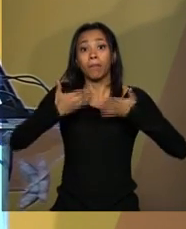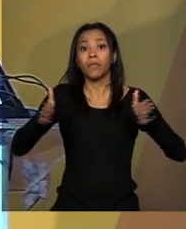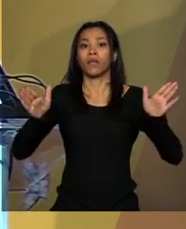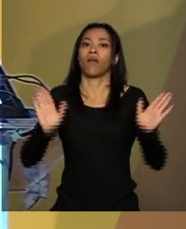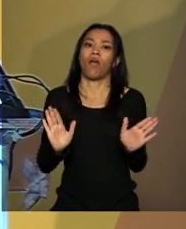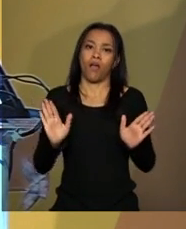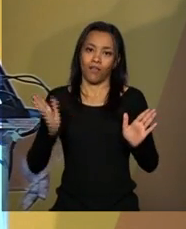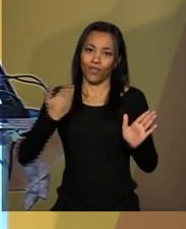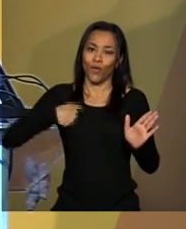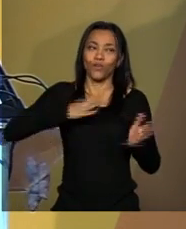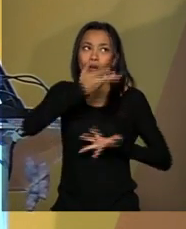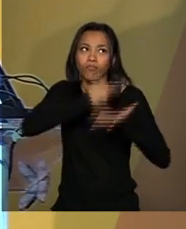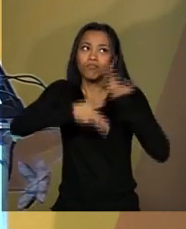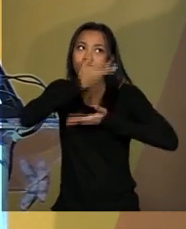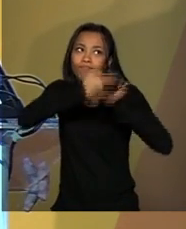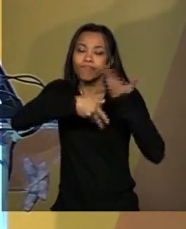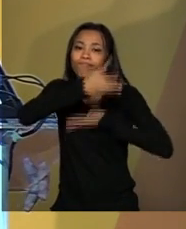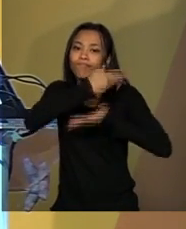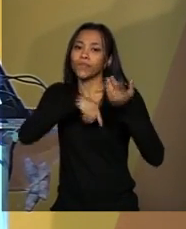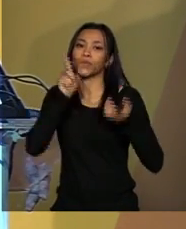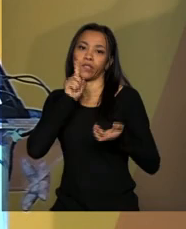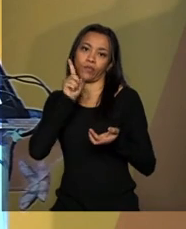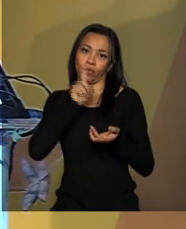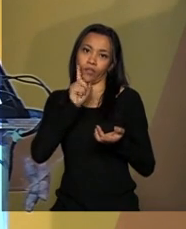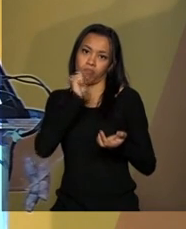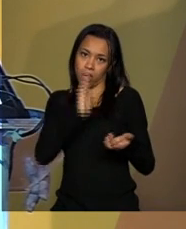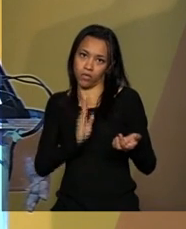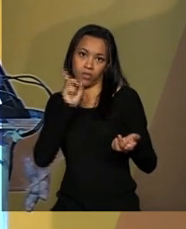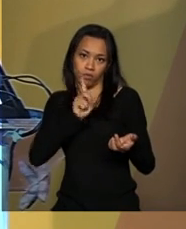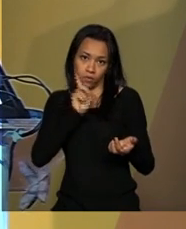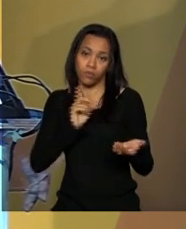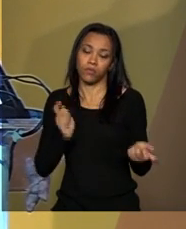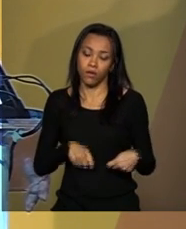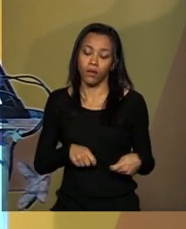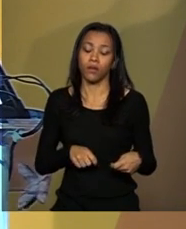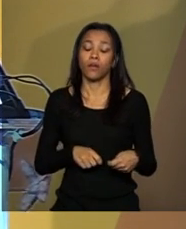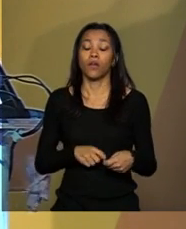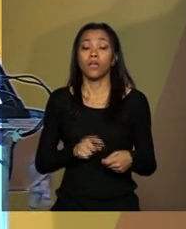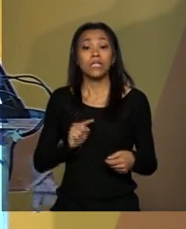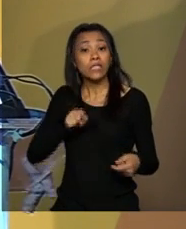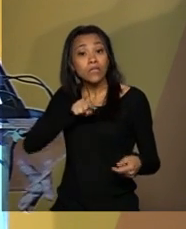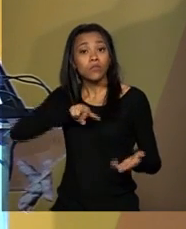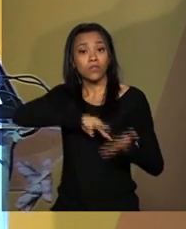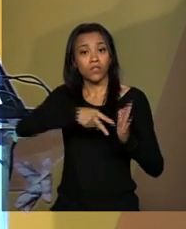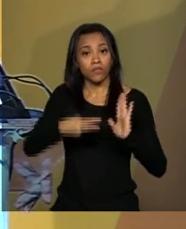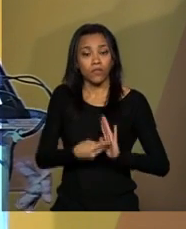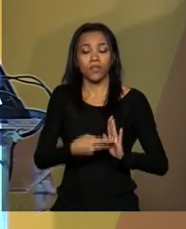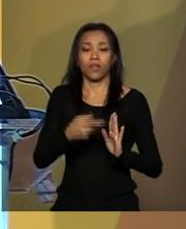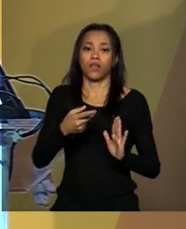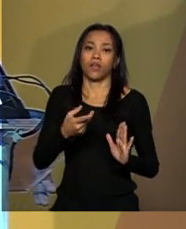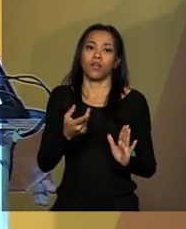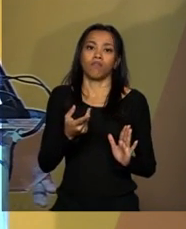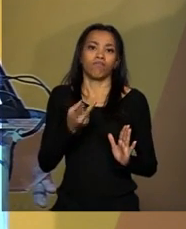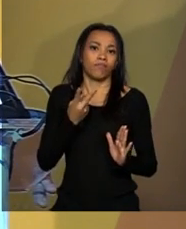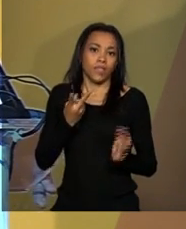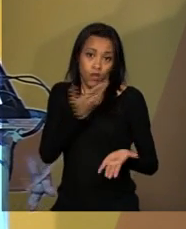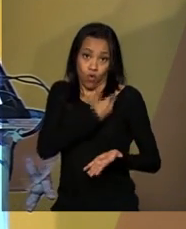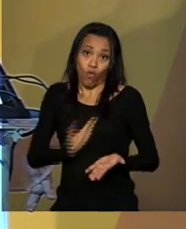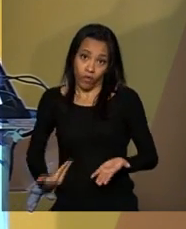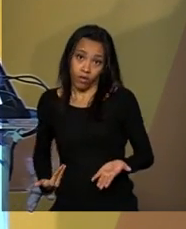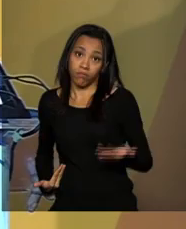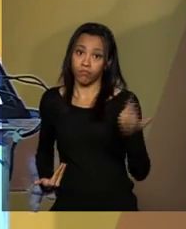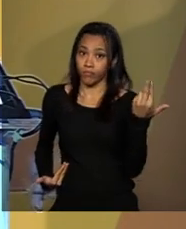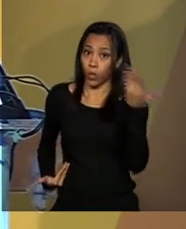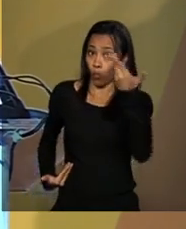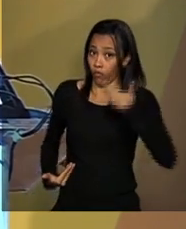mais a nossa cooperação. E isso significa a nossa cooperação, tanto governo a governo,